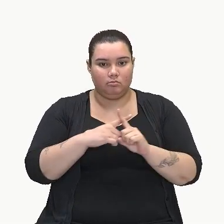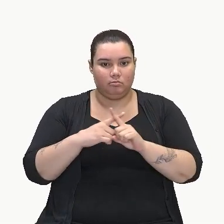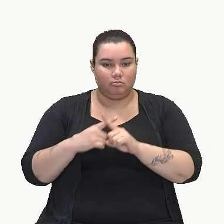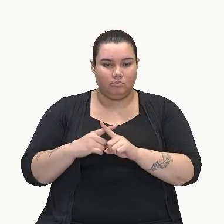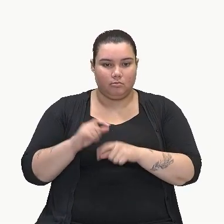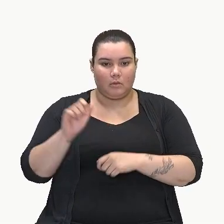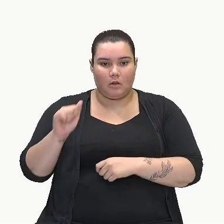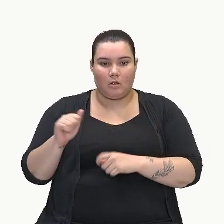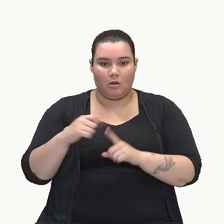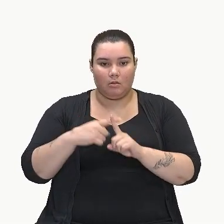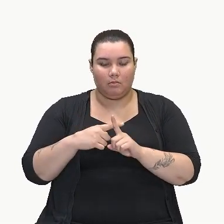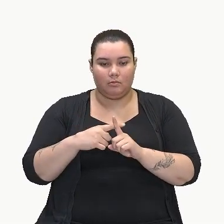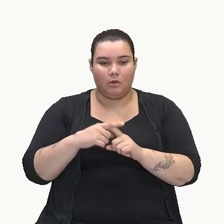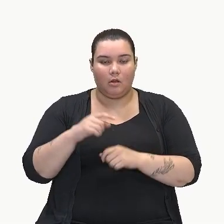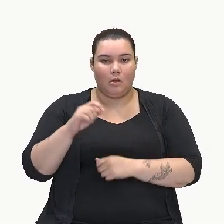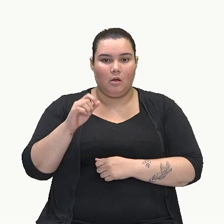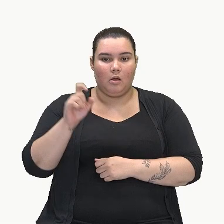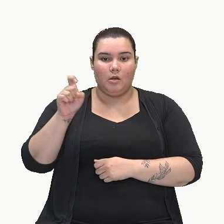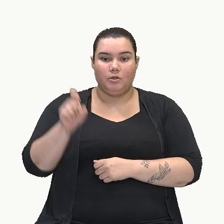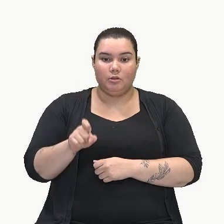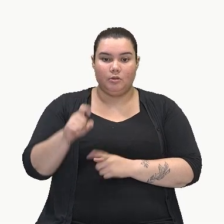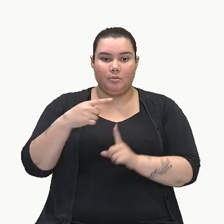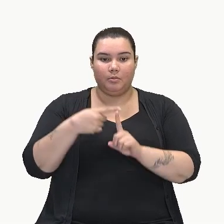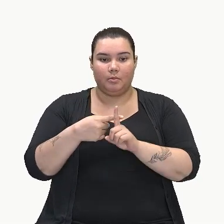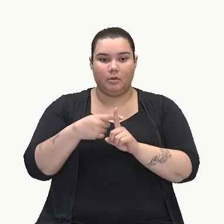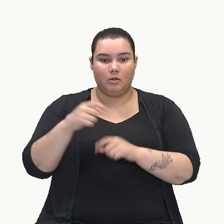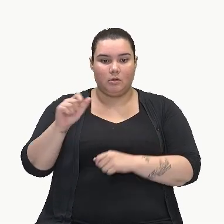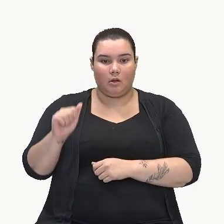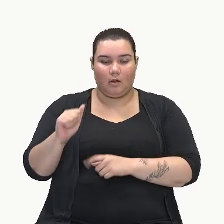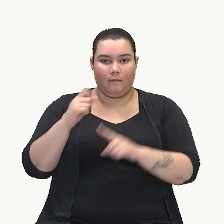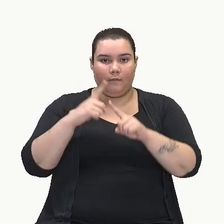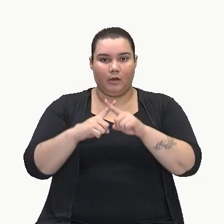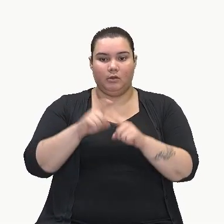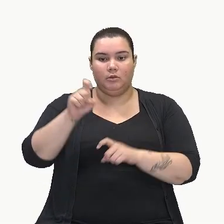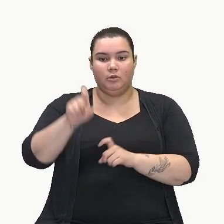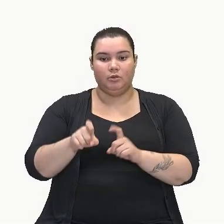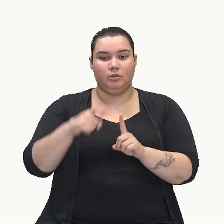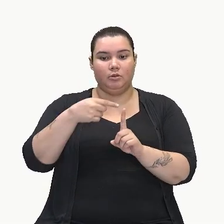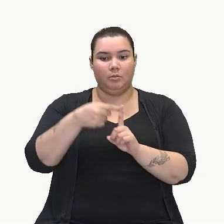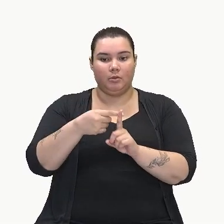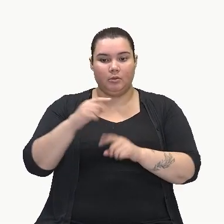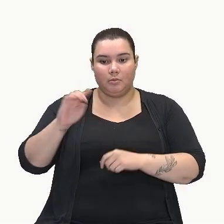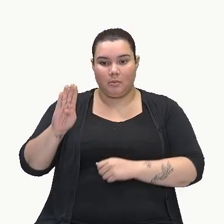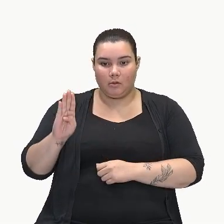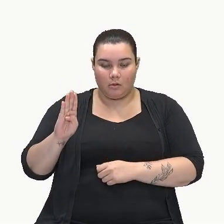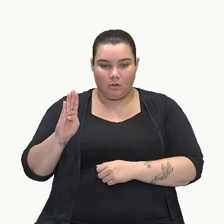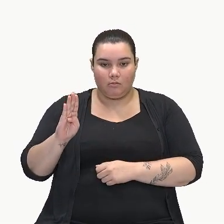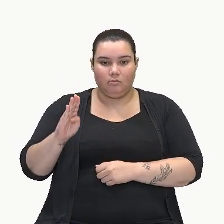a mais b, melhor, de x mais a, vezes x mais b, ela vai ter como resultado